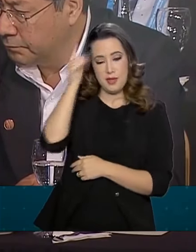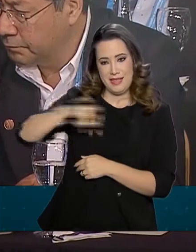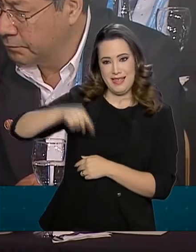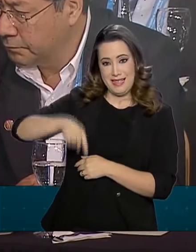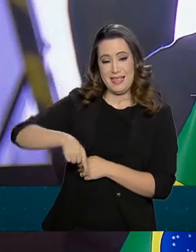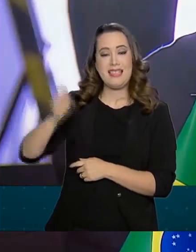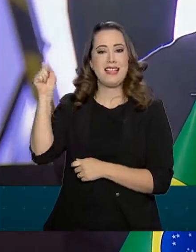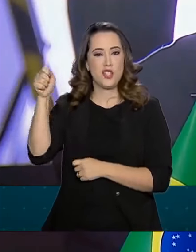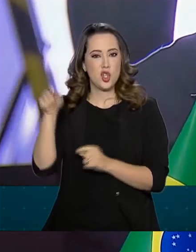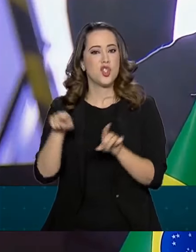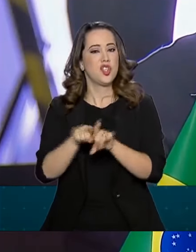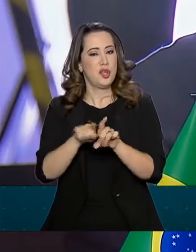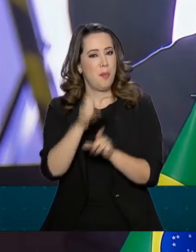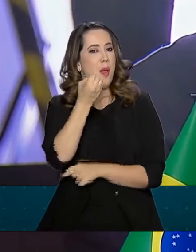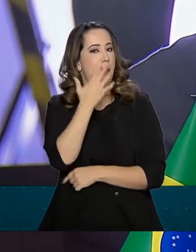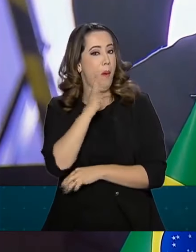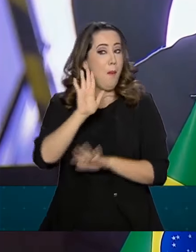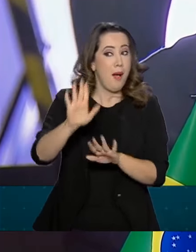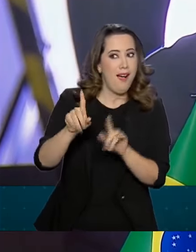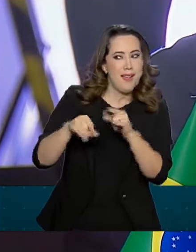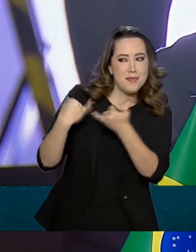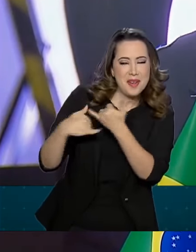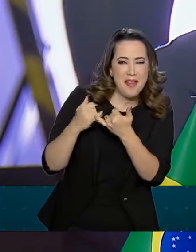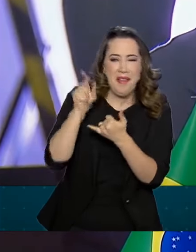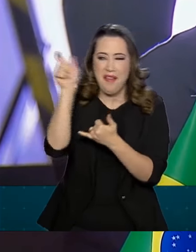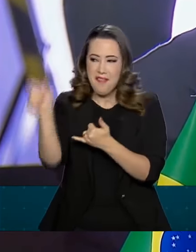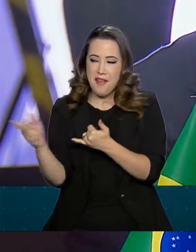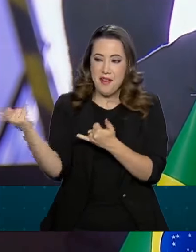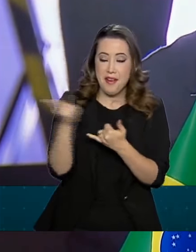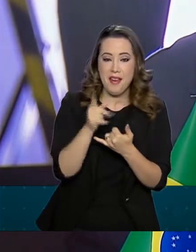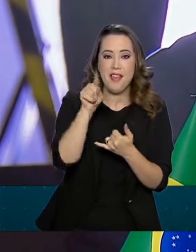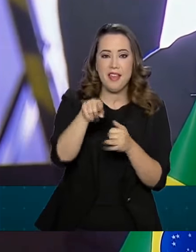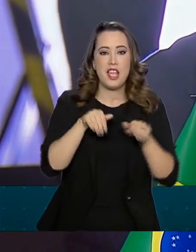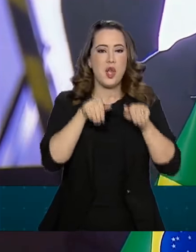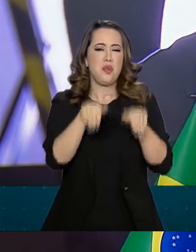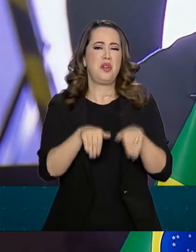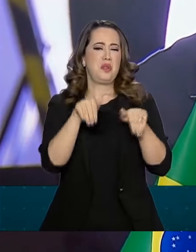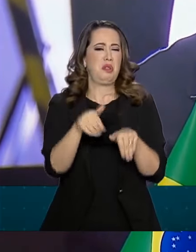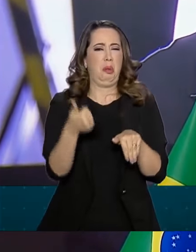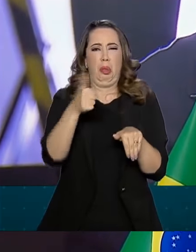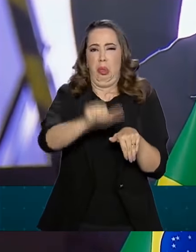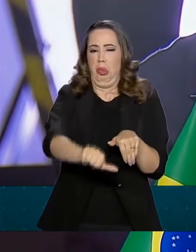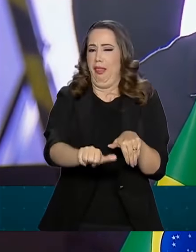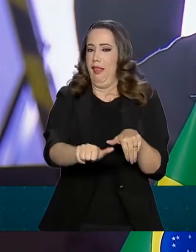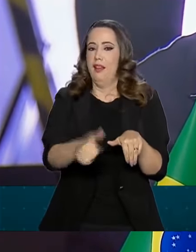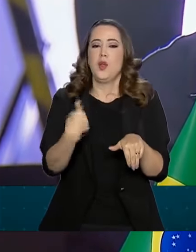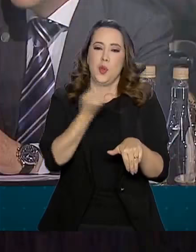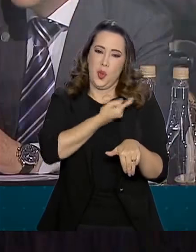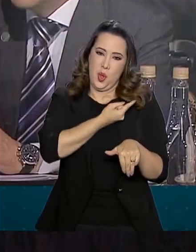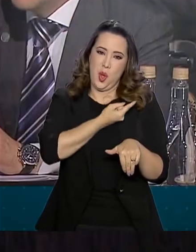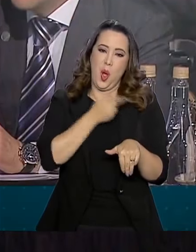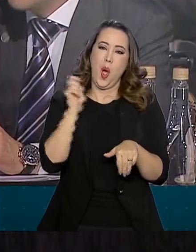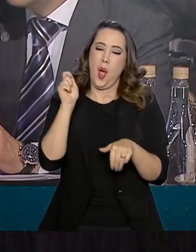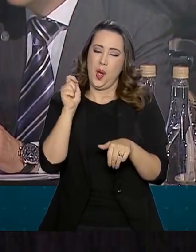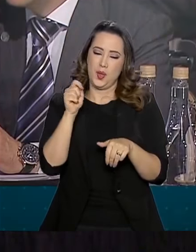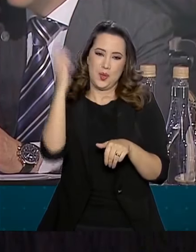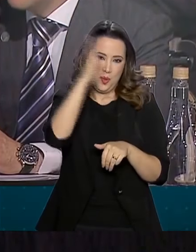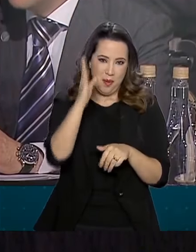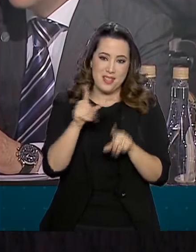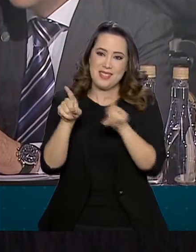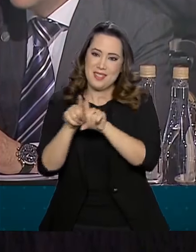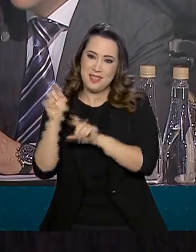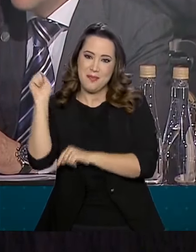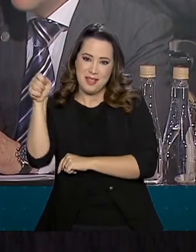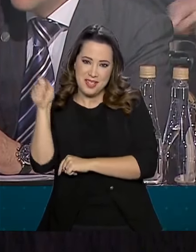mas até brinquei com ele e disse que o da Austrália era genérico, perto do nosso e do da Argentina, com toda certeza.